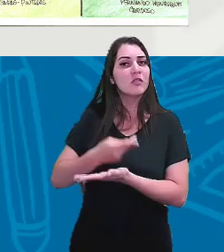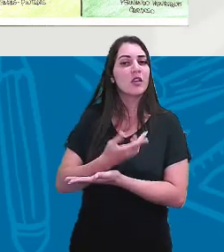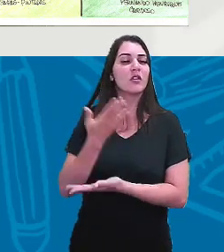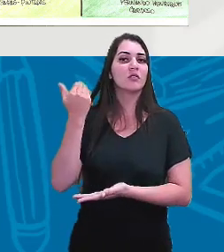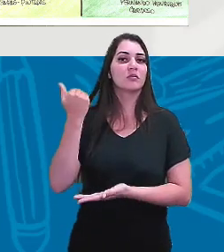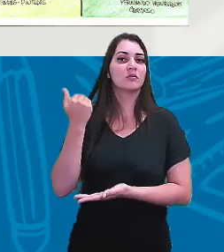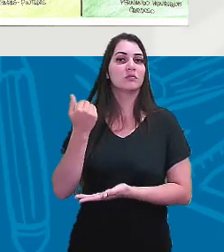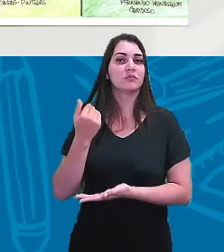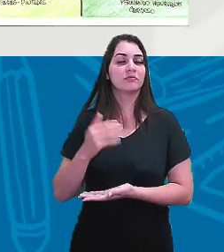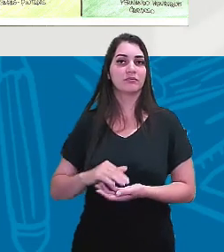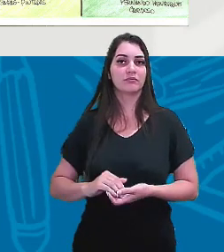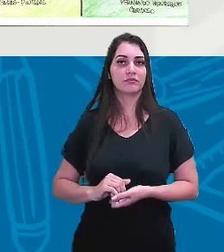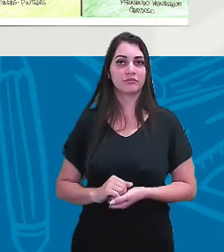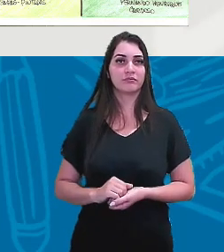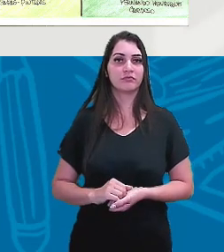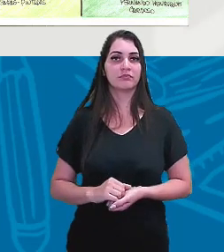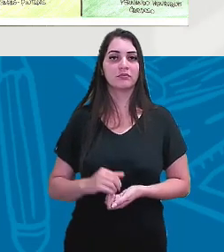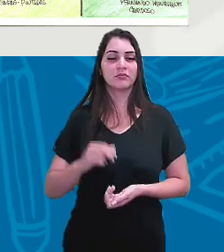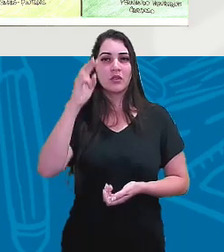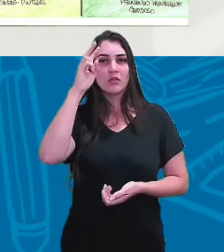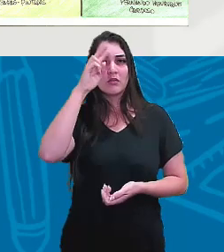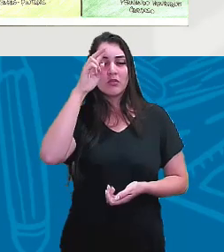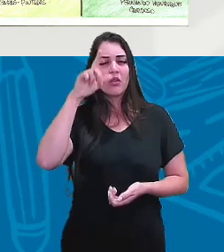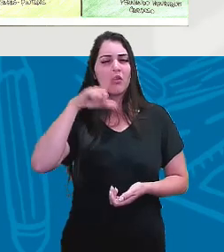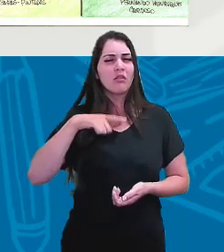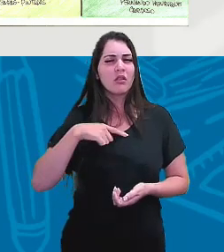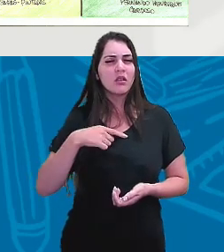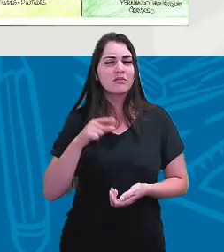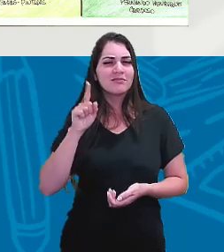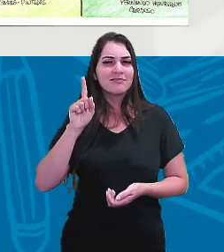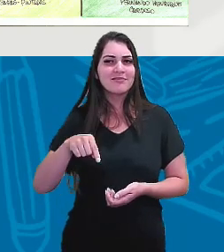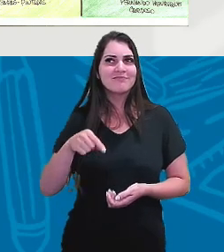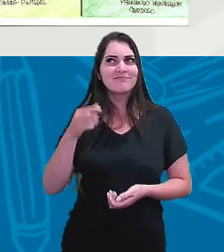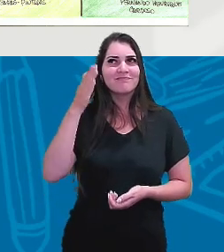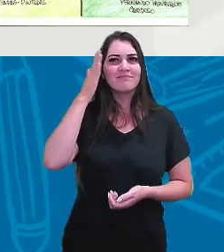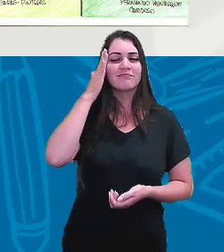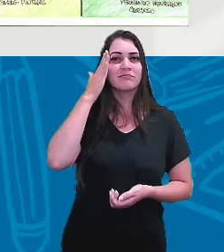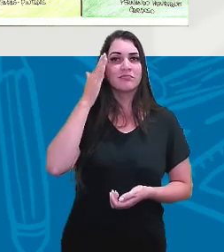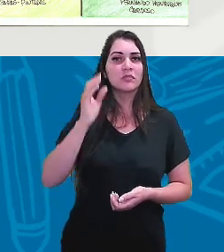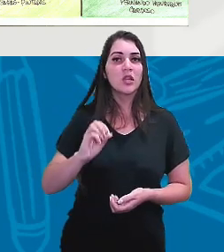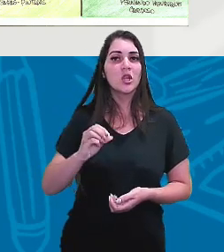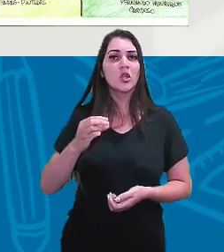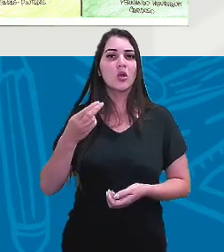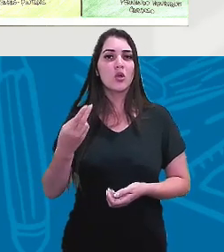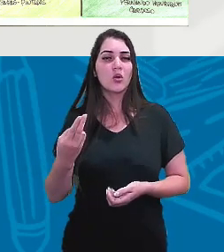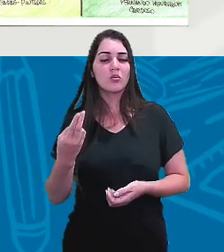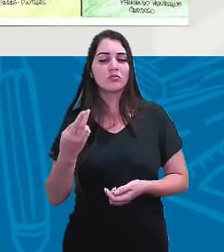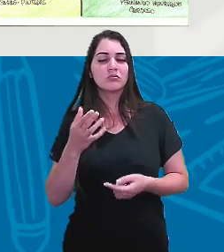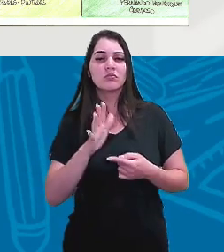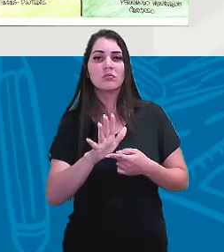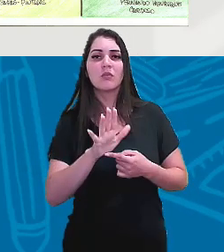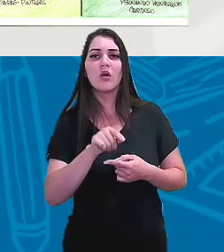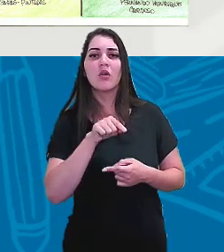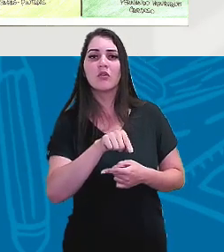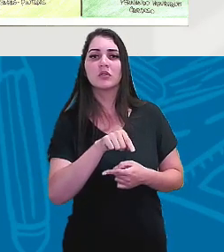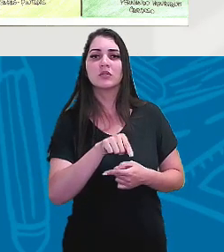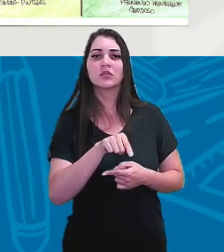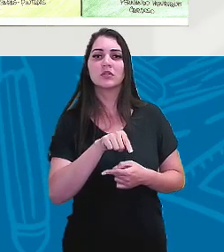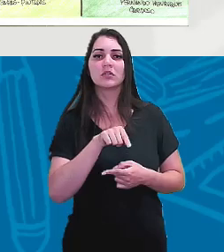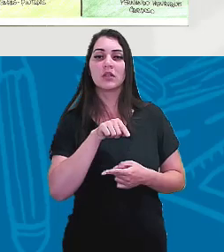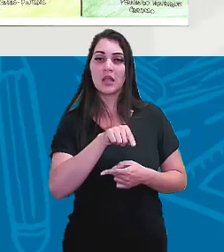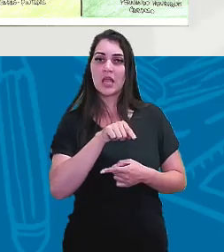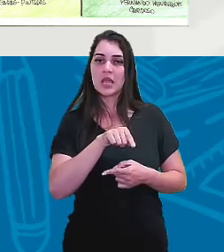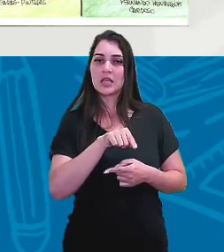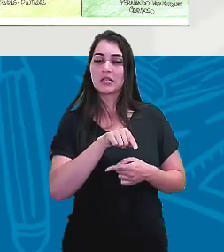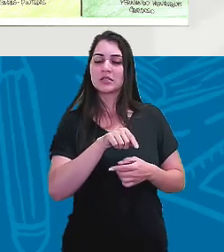do sério tem essa compreensão ou passa que é essa